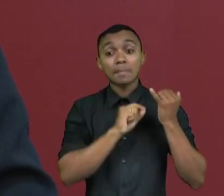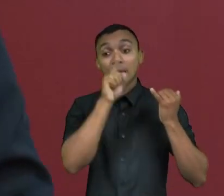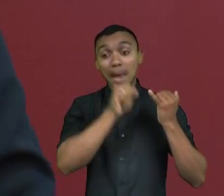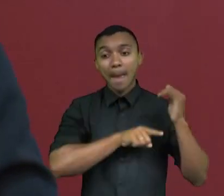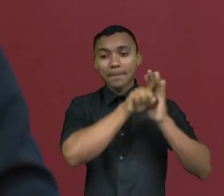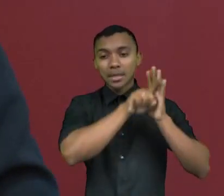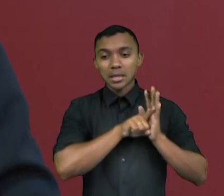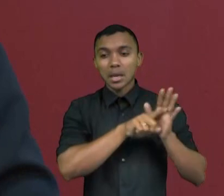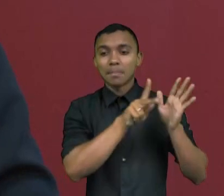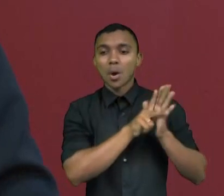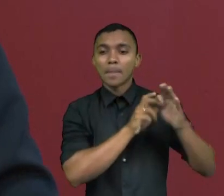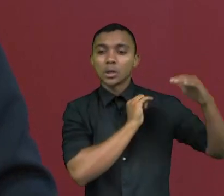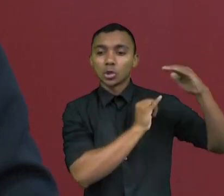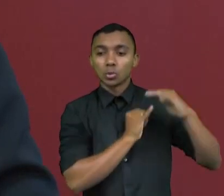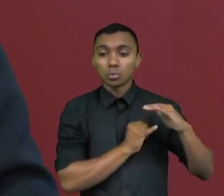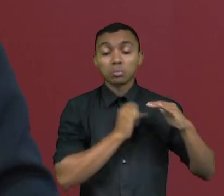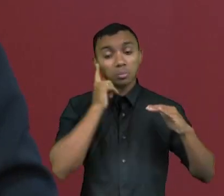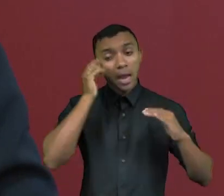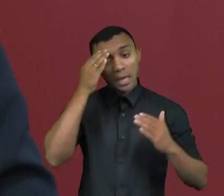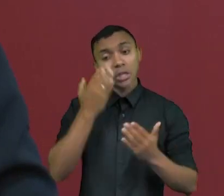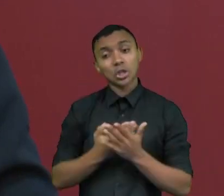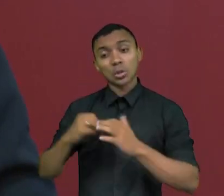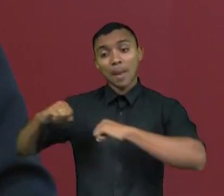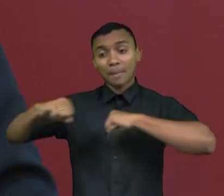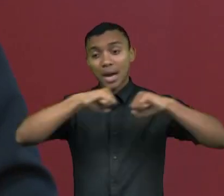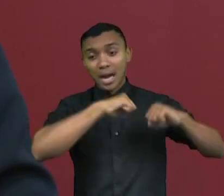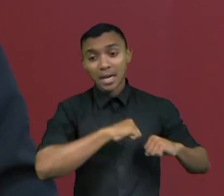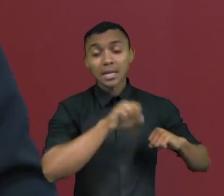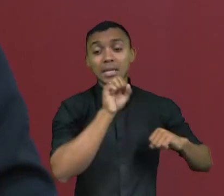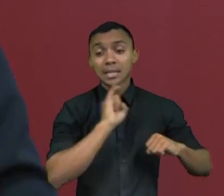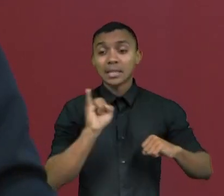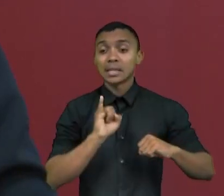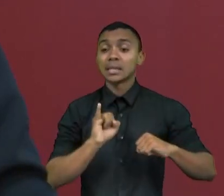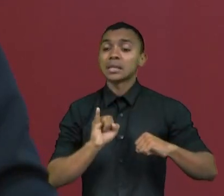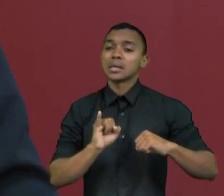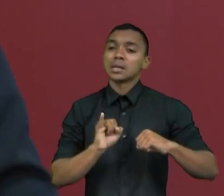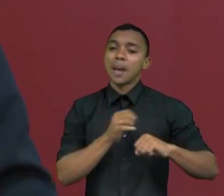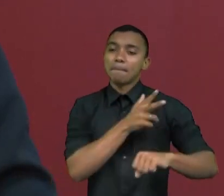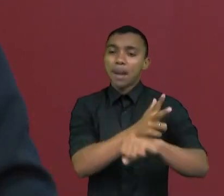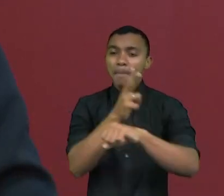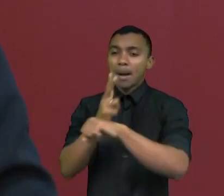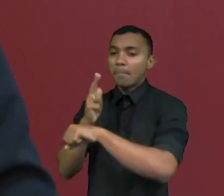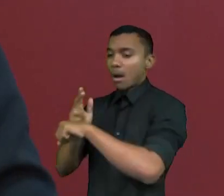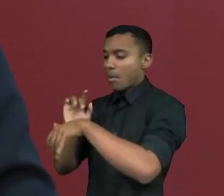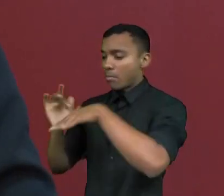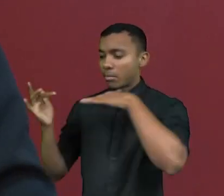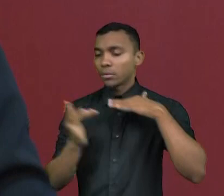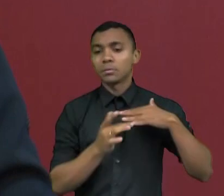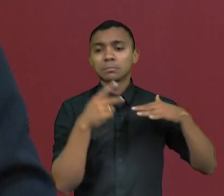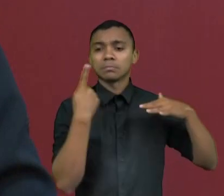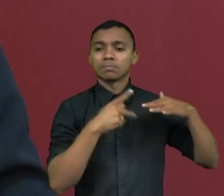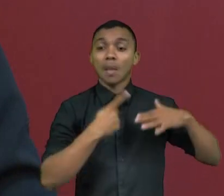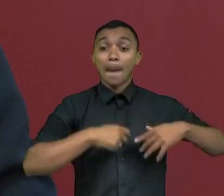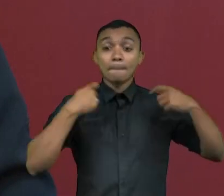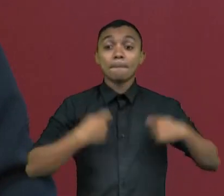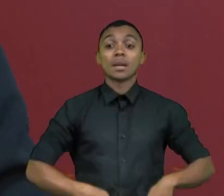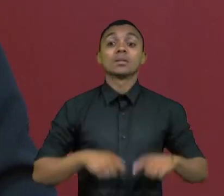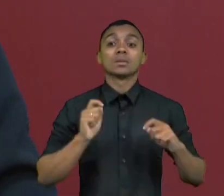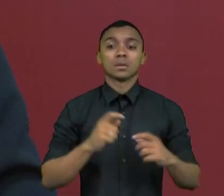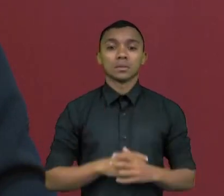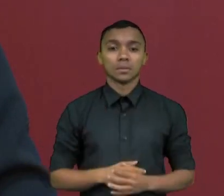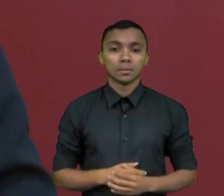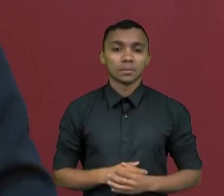voto. Talvez o debate deva ser se os meios de comunicação precisam pautar cotidianamente